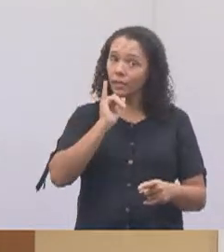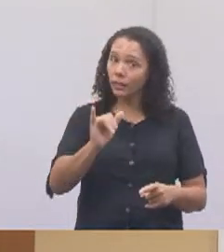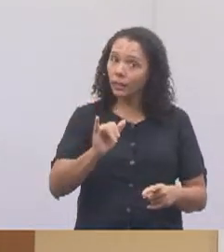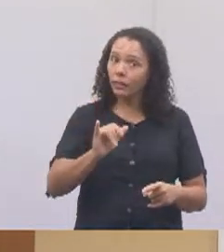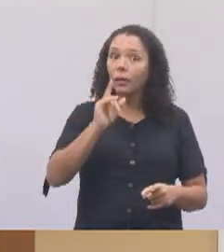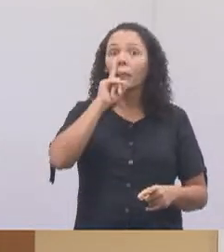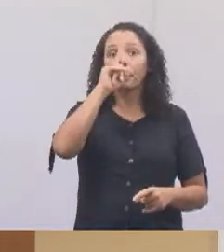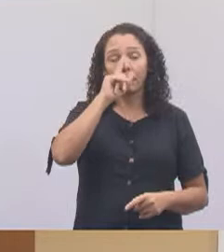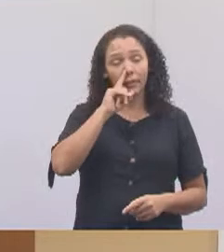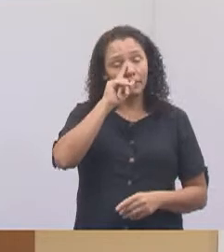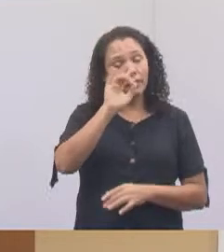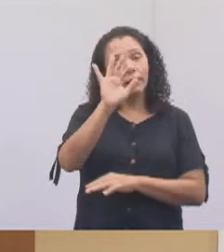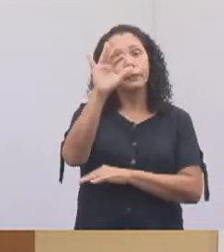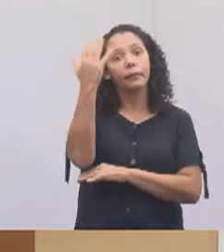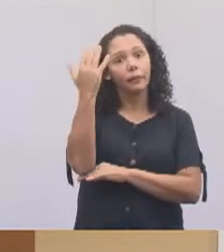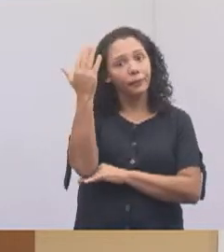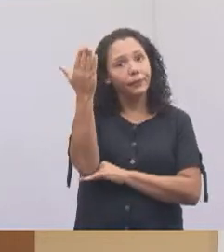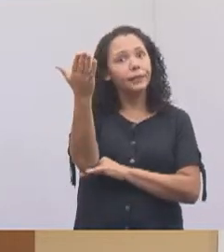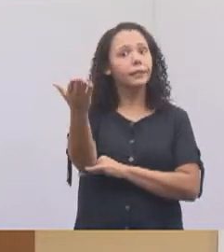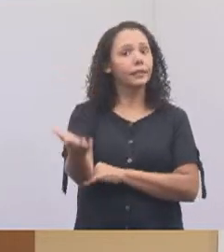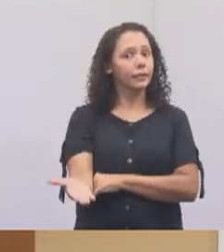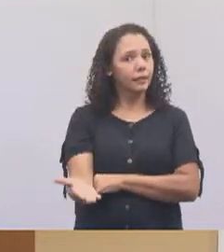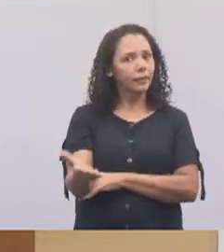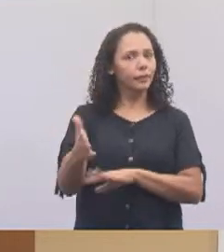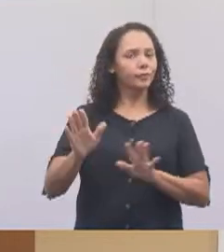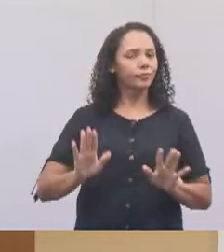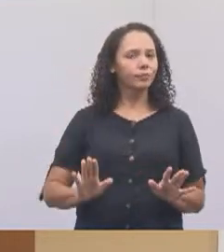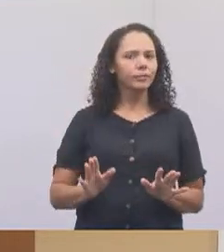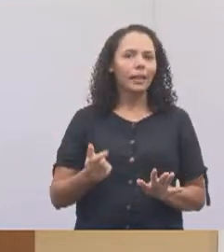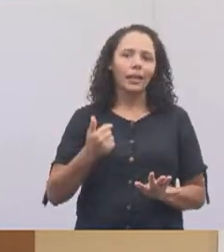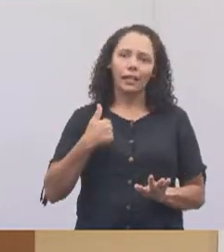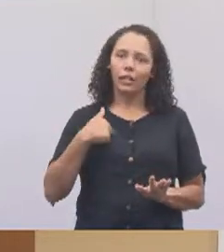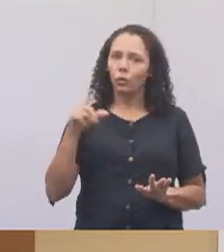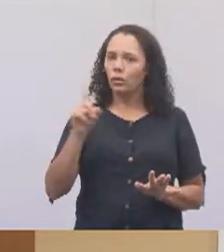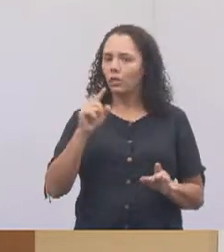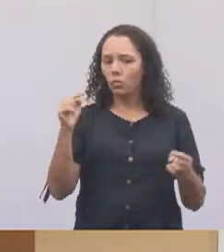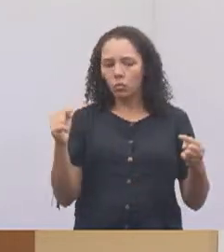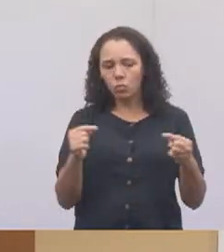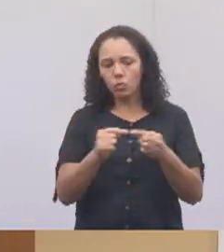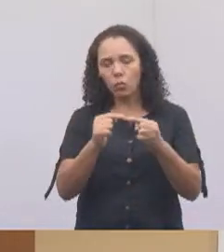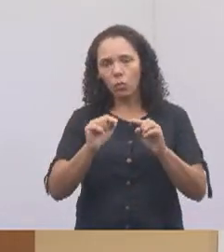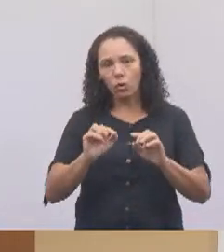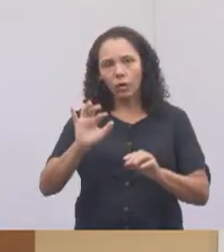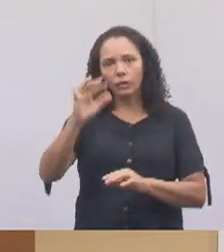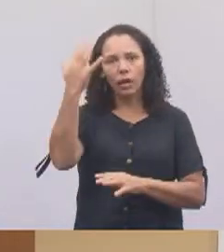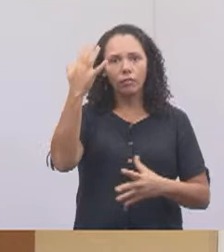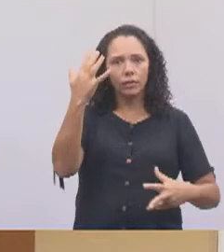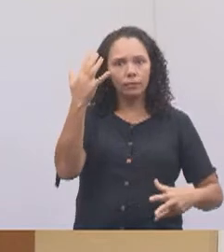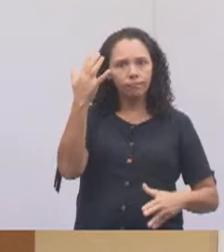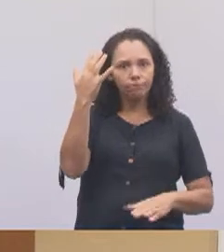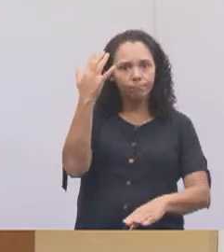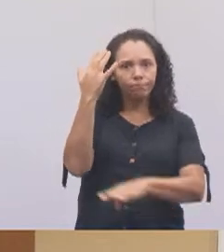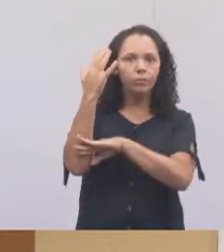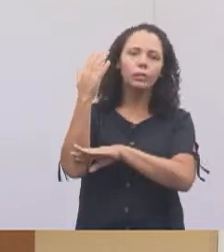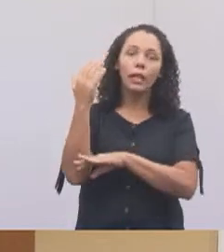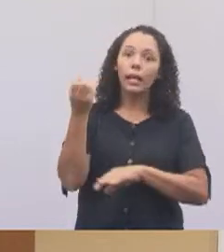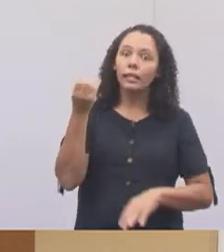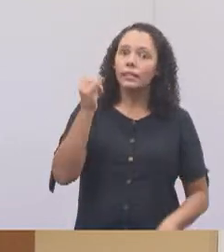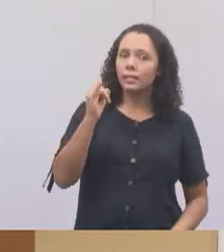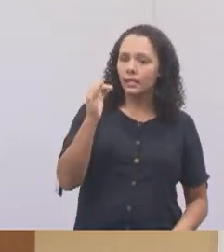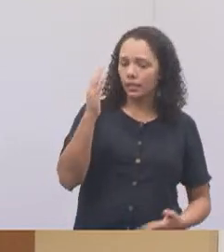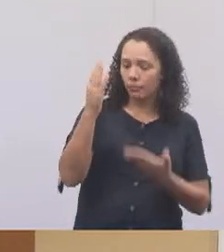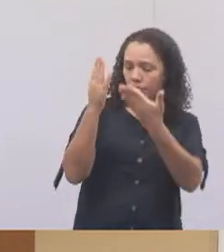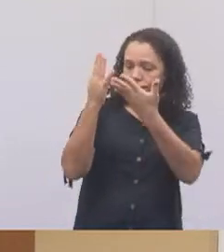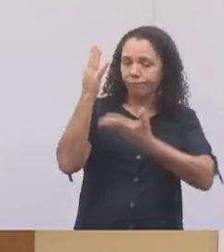sou contra se retirar árvores sadias do local e estou aí começando uma